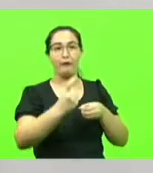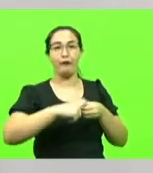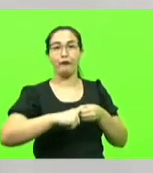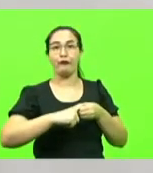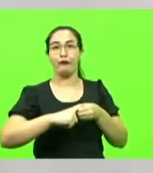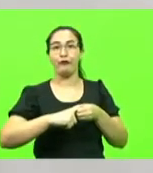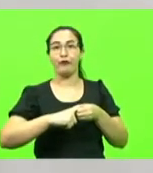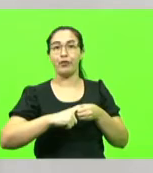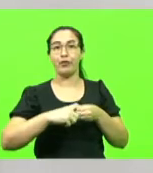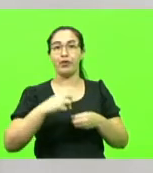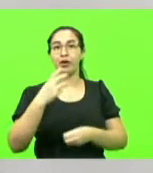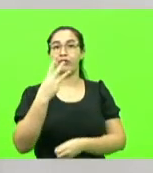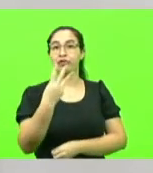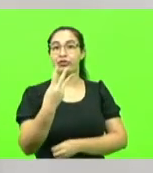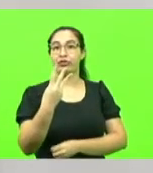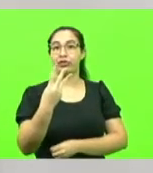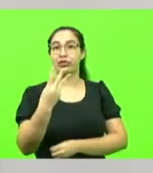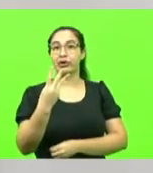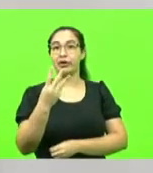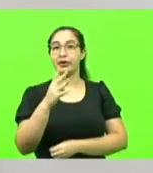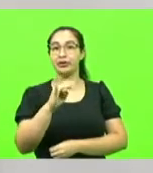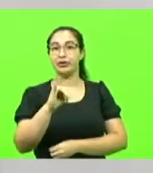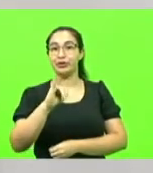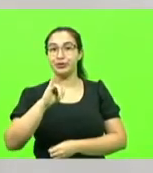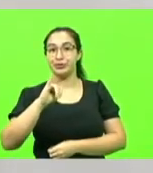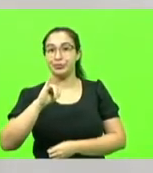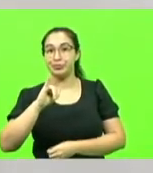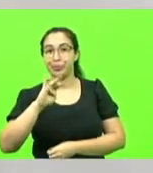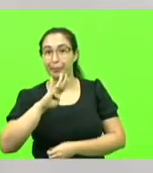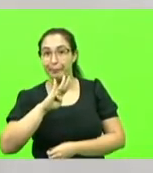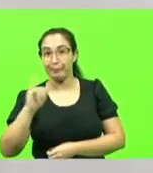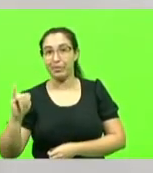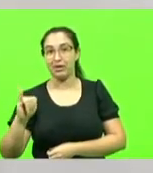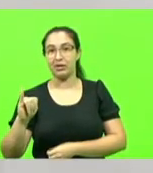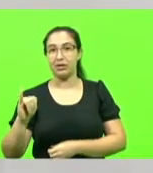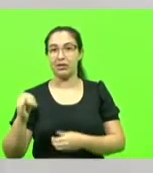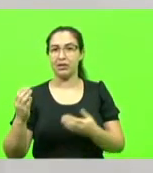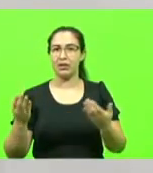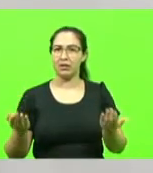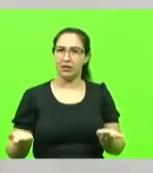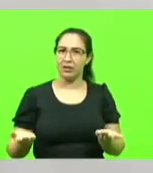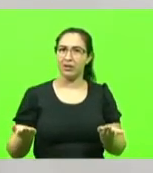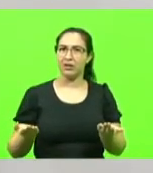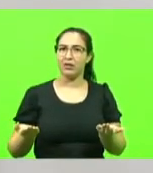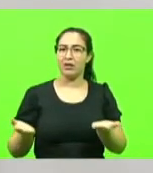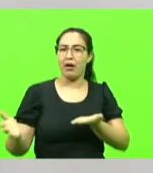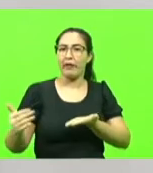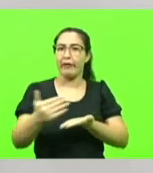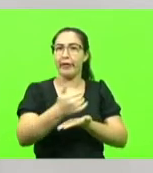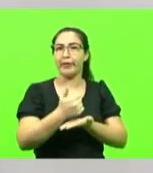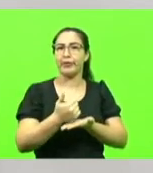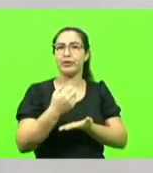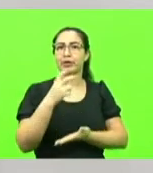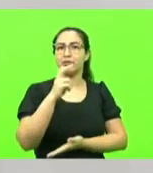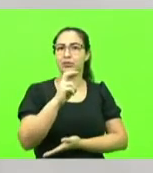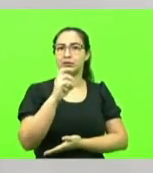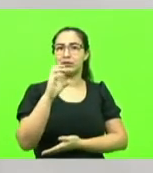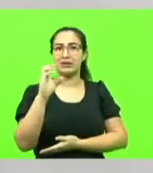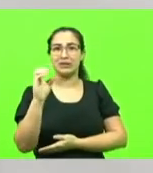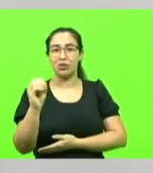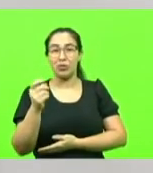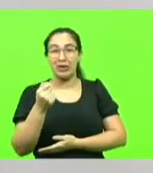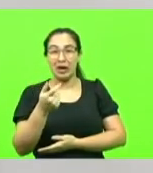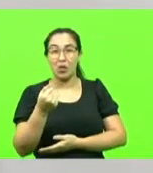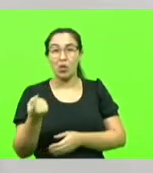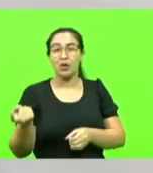3 bilhões de reais para o governo de Santa Catarina. Ou seja, arrecadamos quase 50 e voltaram